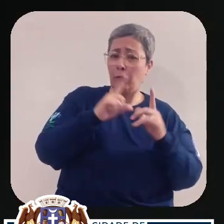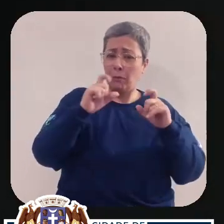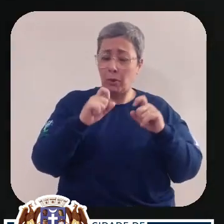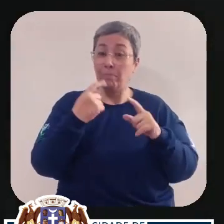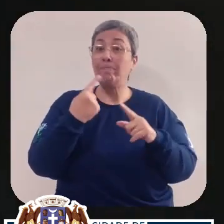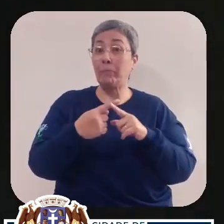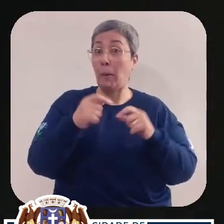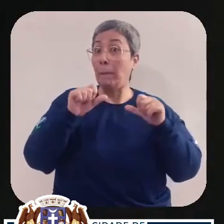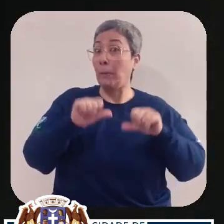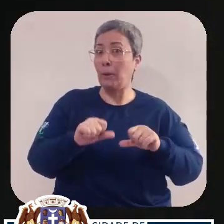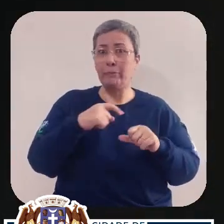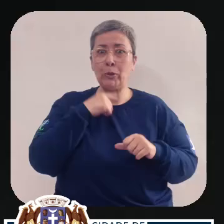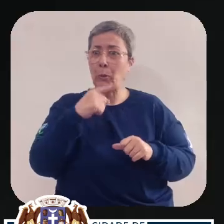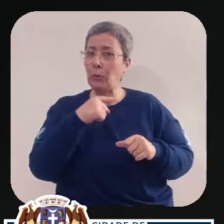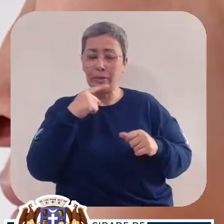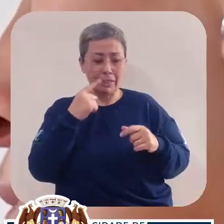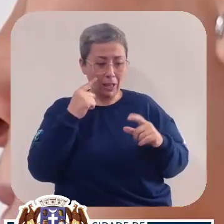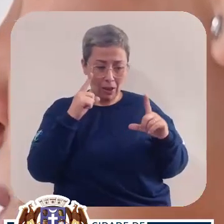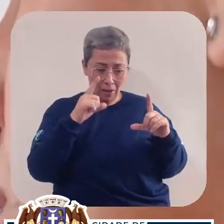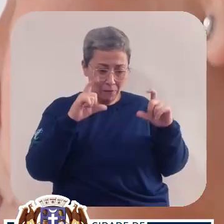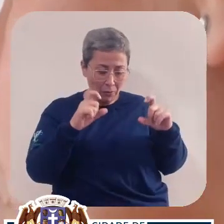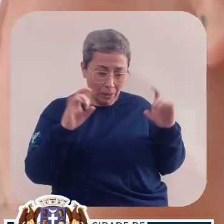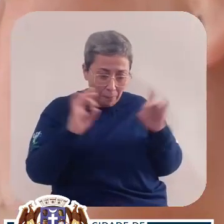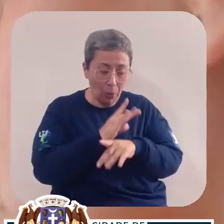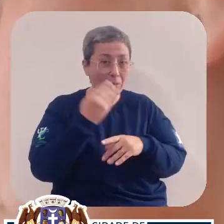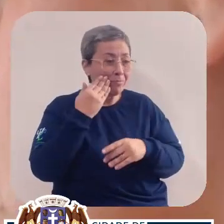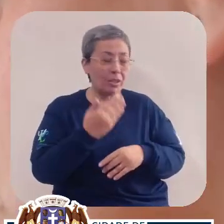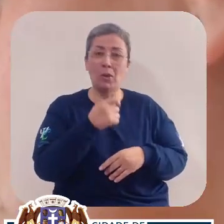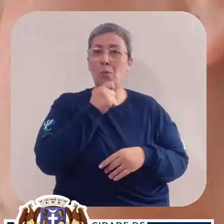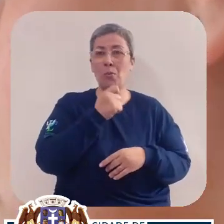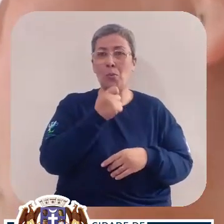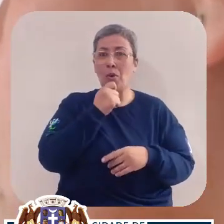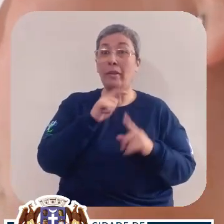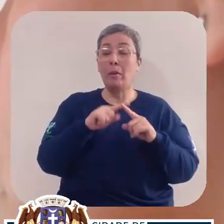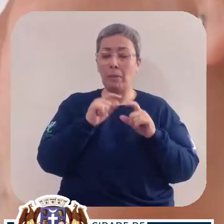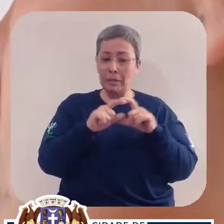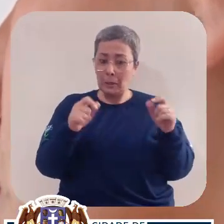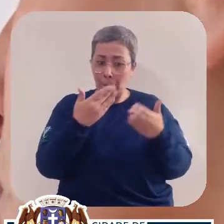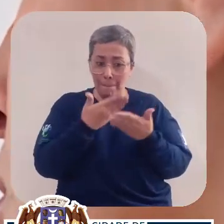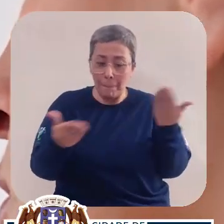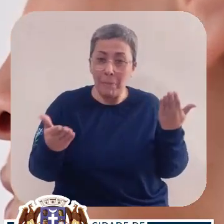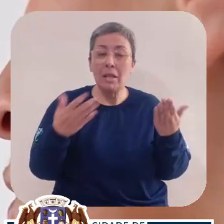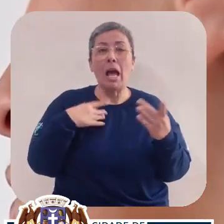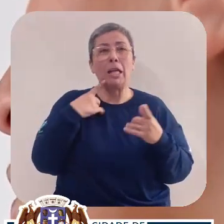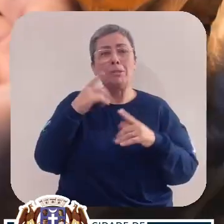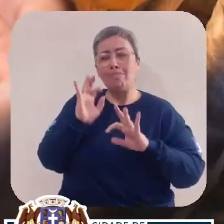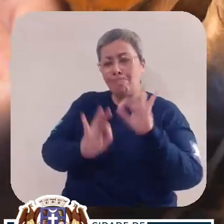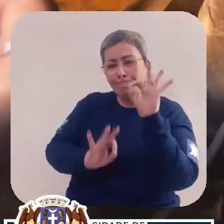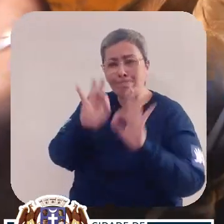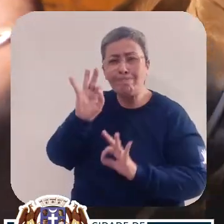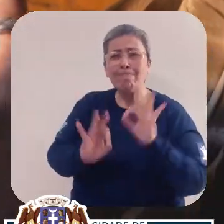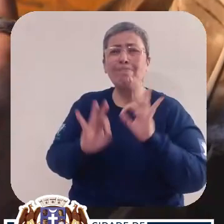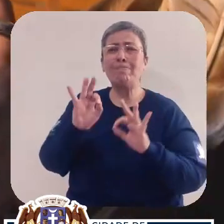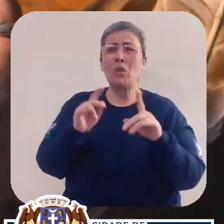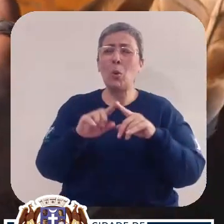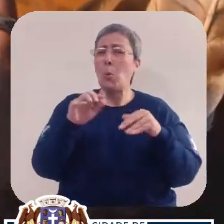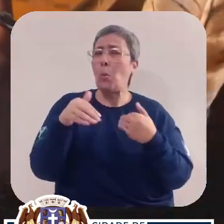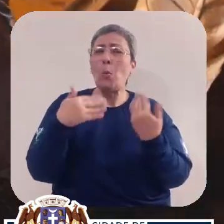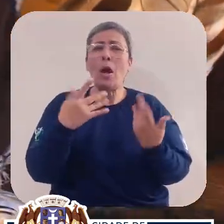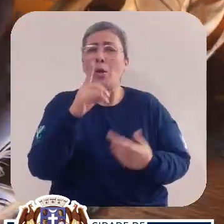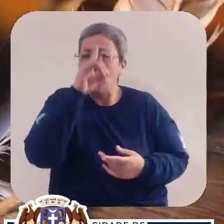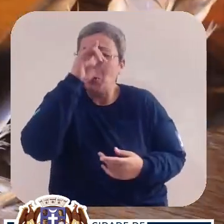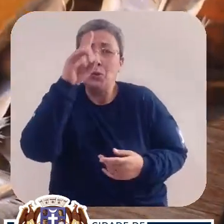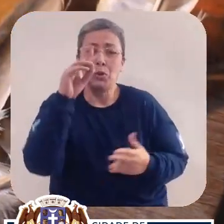foto. E o pior, não dava nem pra ver como a foto ficava. Pra não gastar o filme, costumávamos planejar a foto